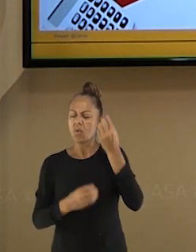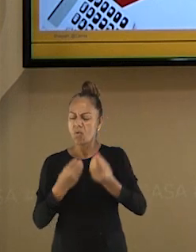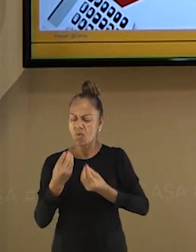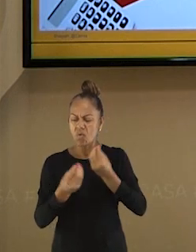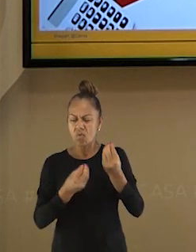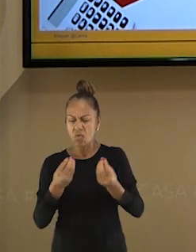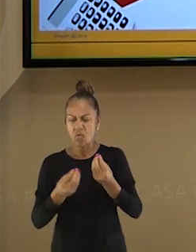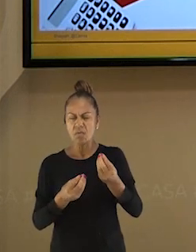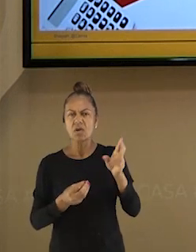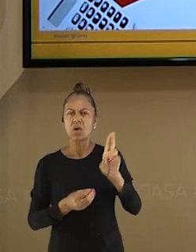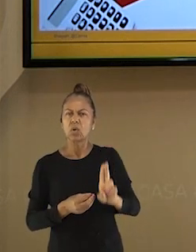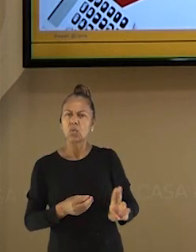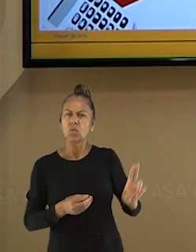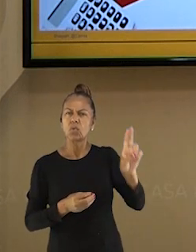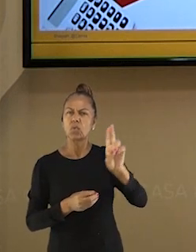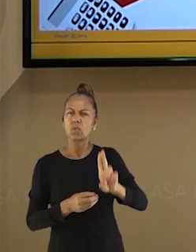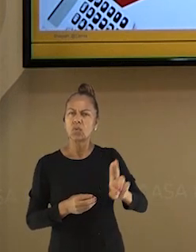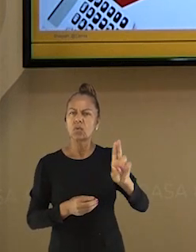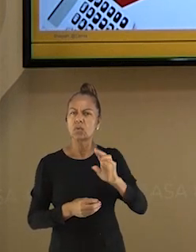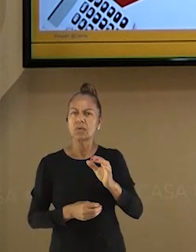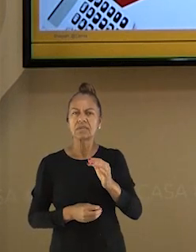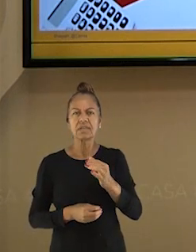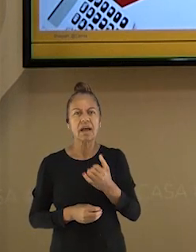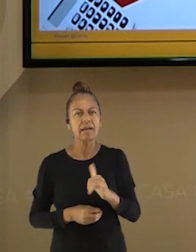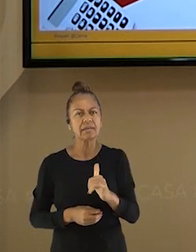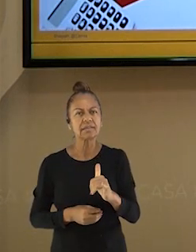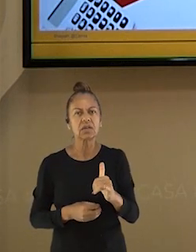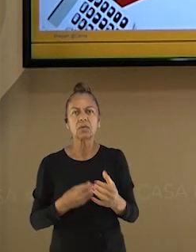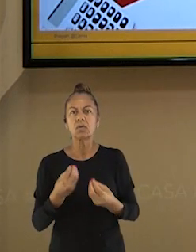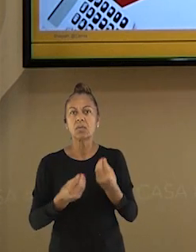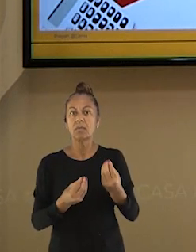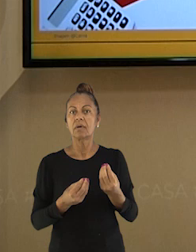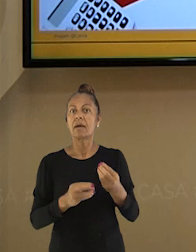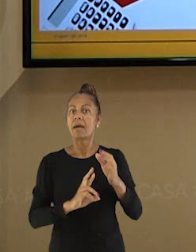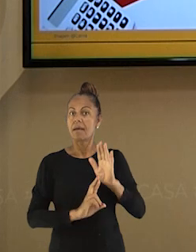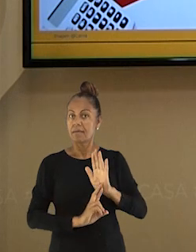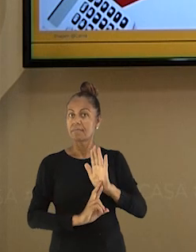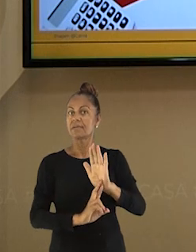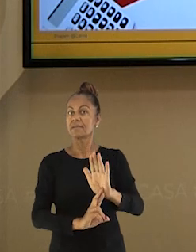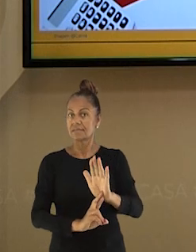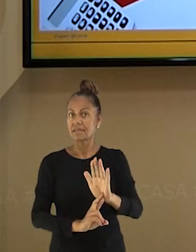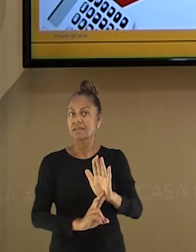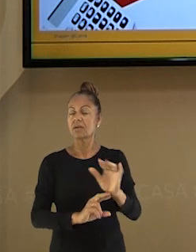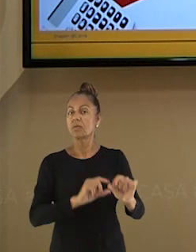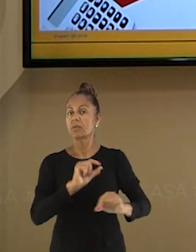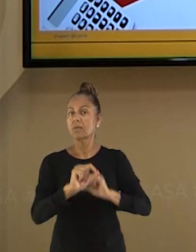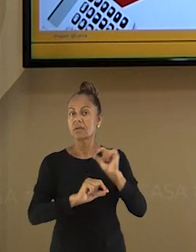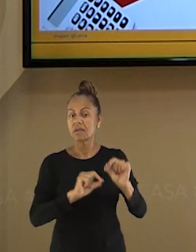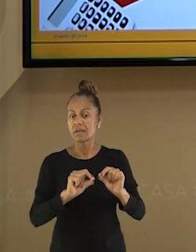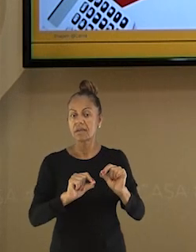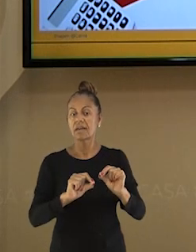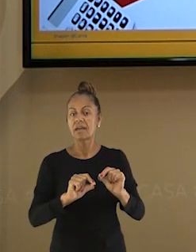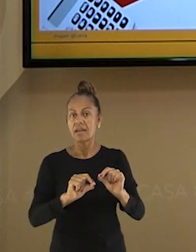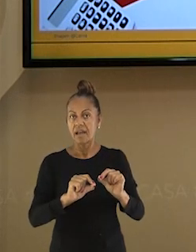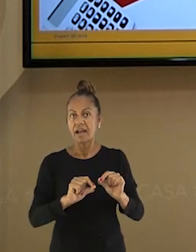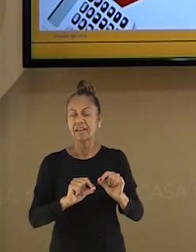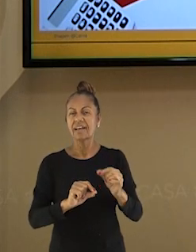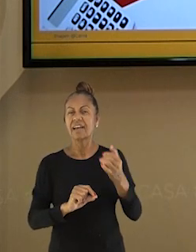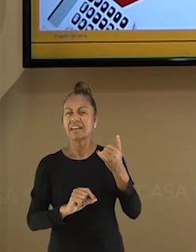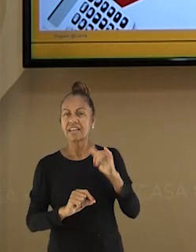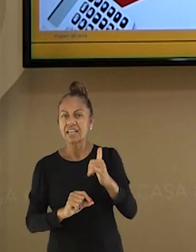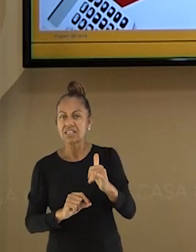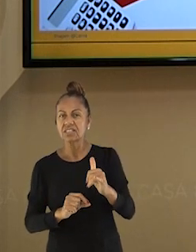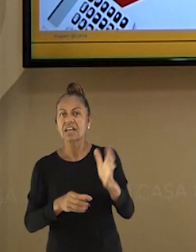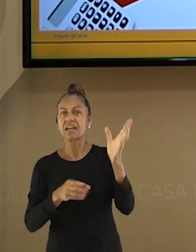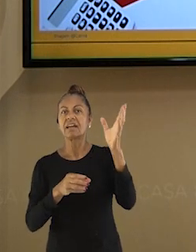energia? Bom, o consumo de energia, ele representa a quantidade de energia elétrica utilizada. Ou